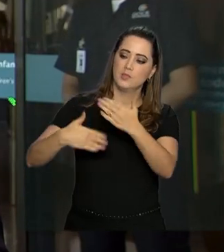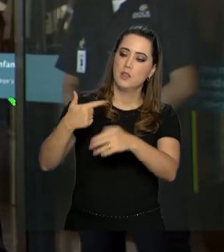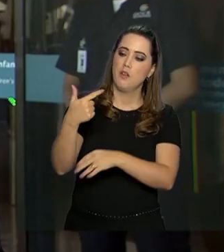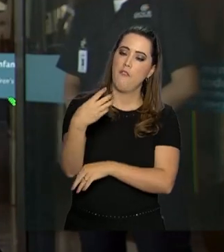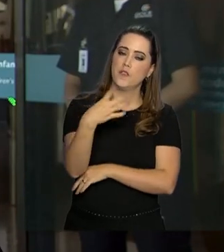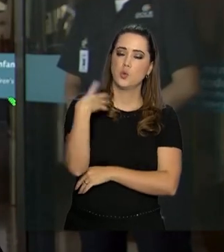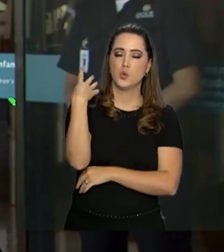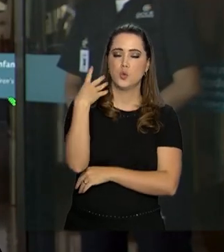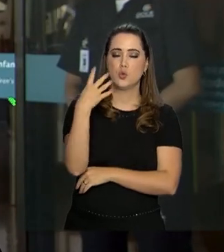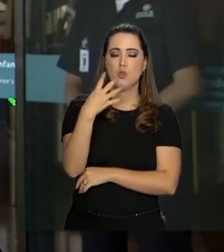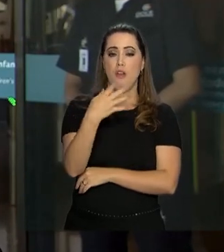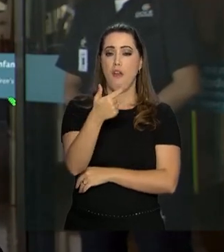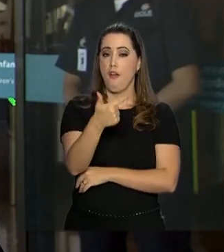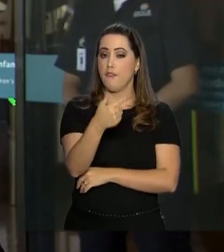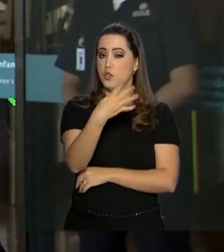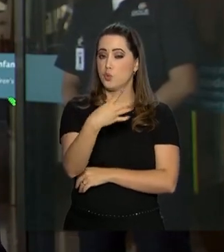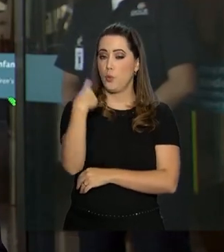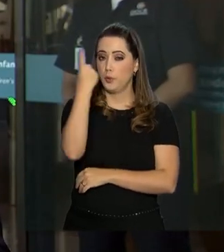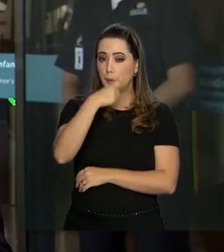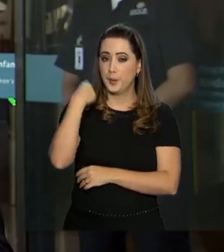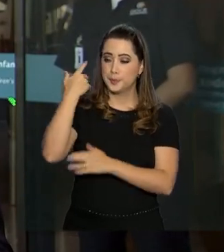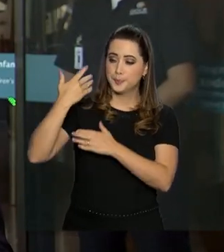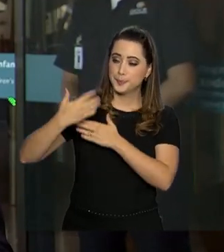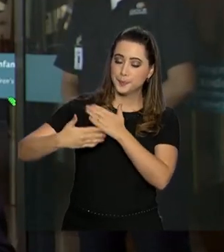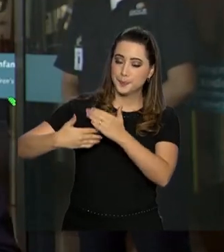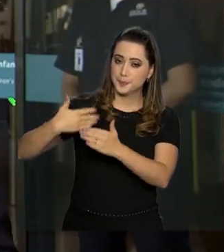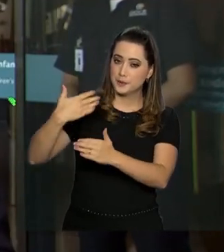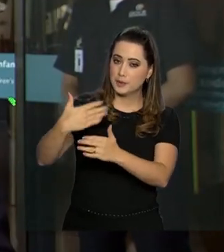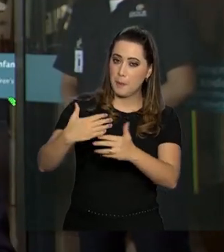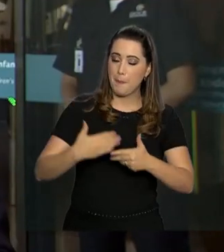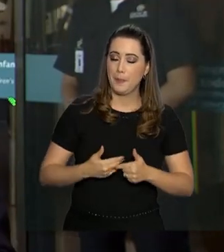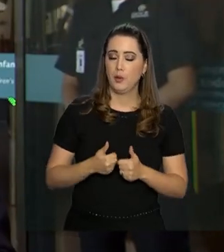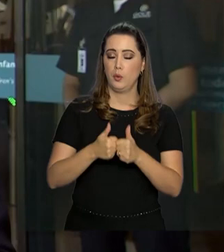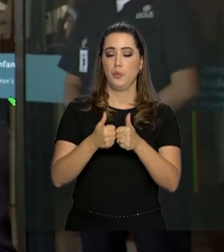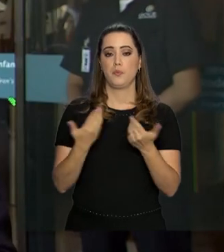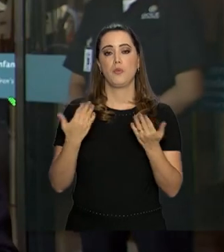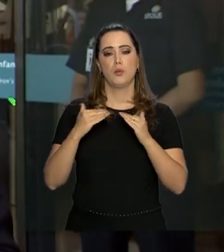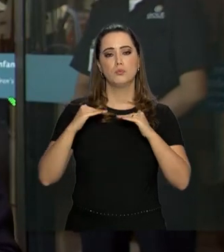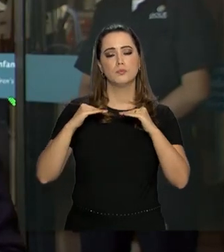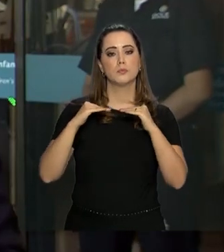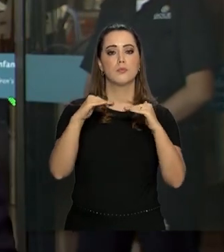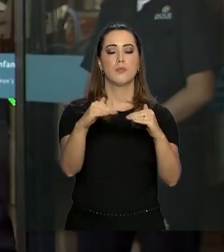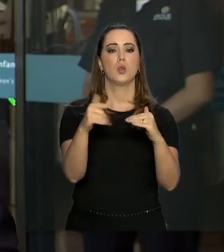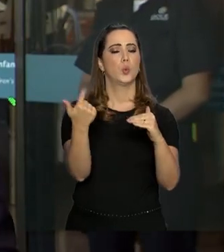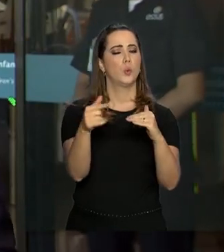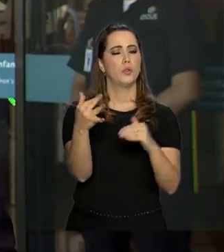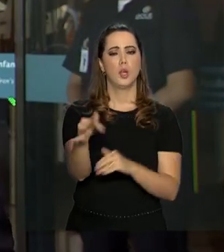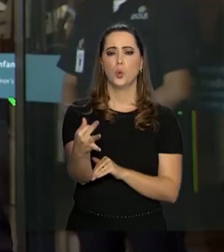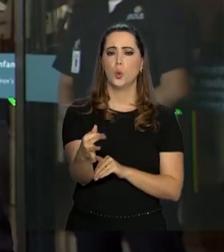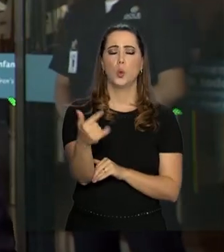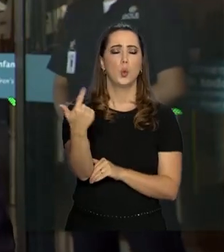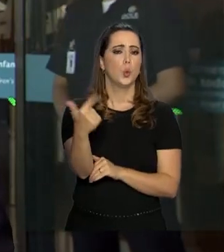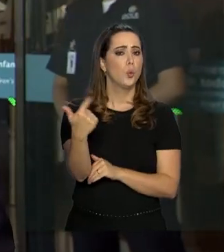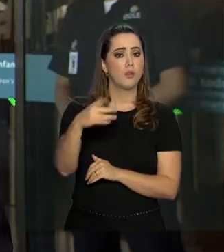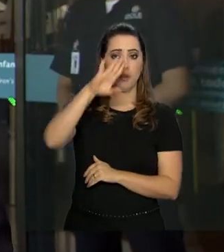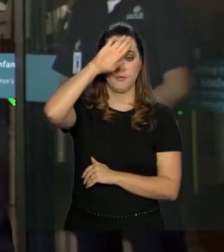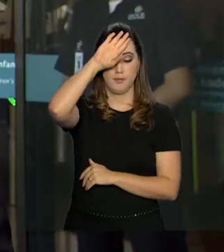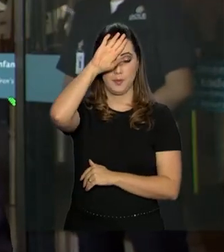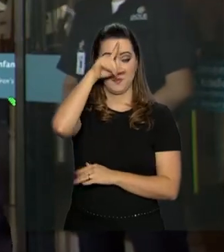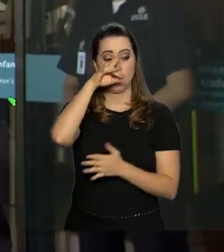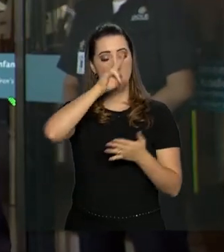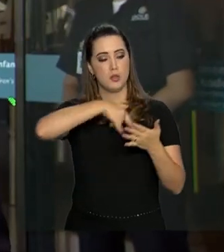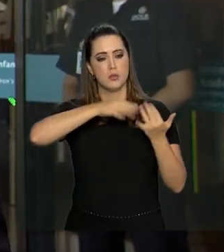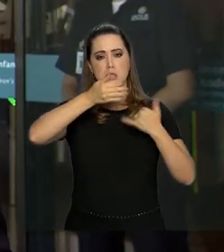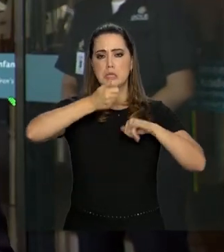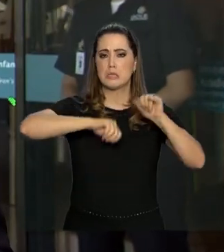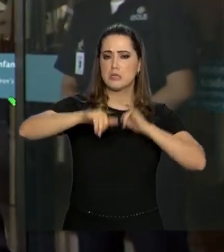24 horas. O presidente segue com um quadro clínico estável, sem dor, sem febre, e os exames